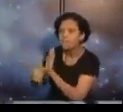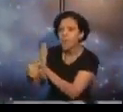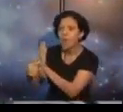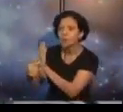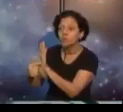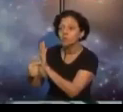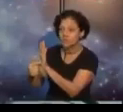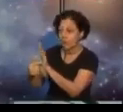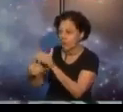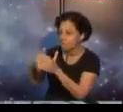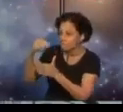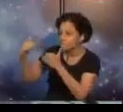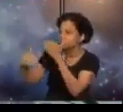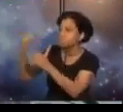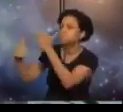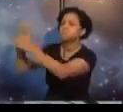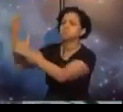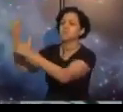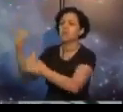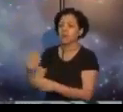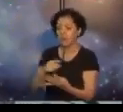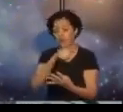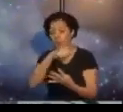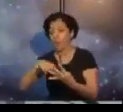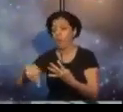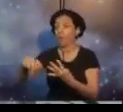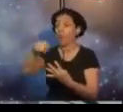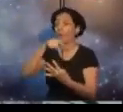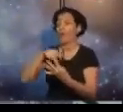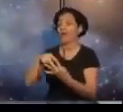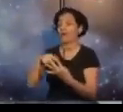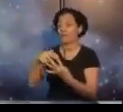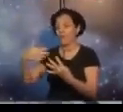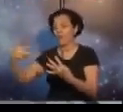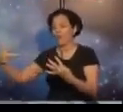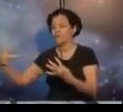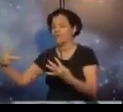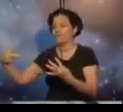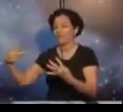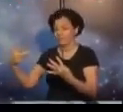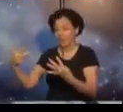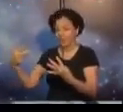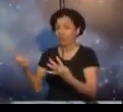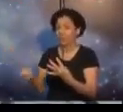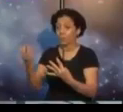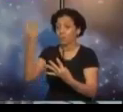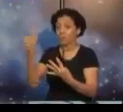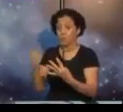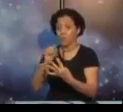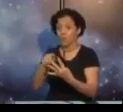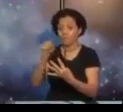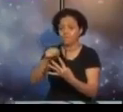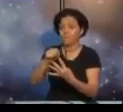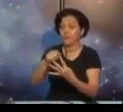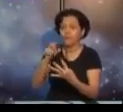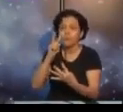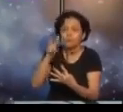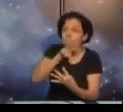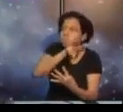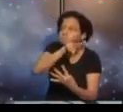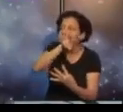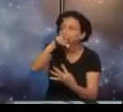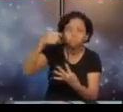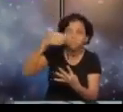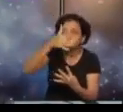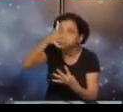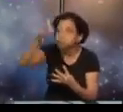São esses quatro ingredientes que faz da doutrina espírita, aliada do progresso. Amplitude de vistas